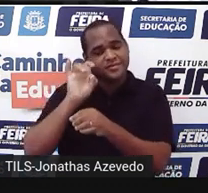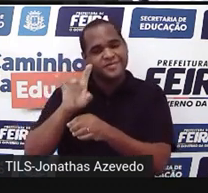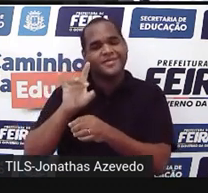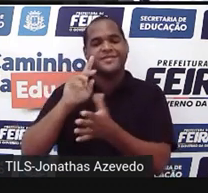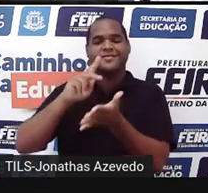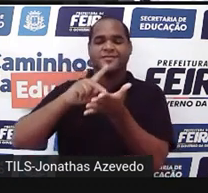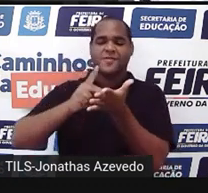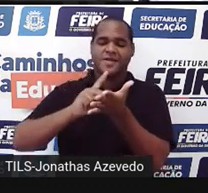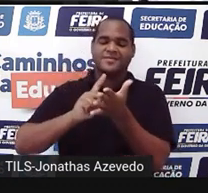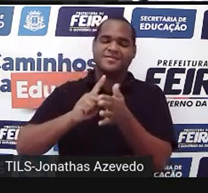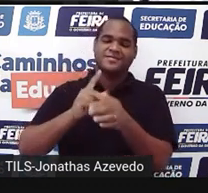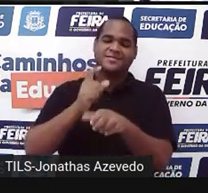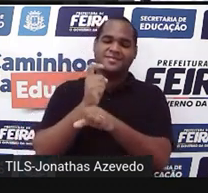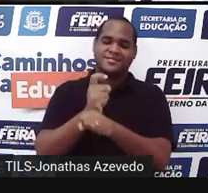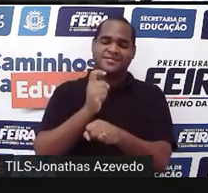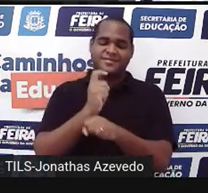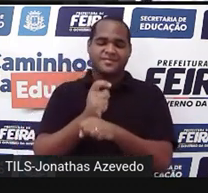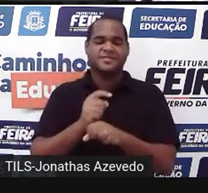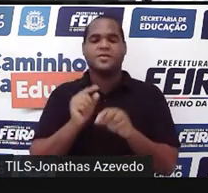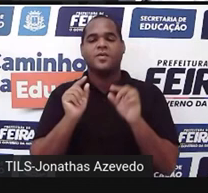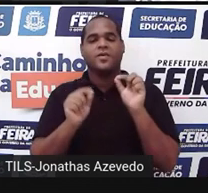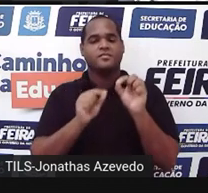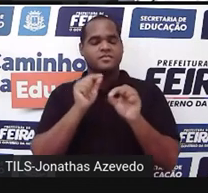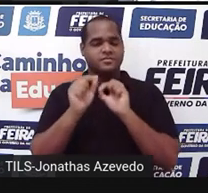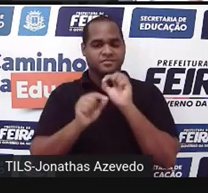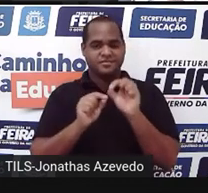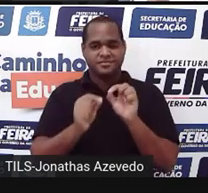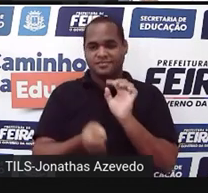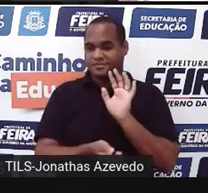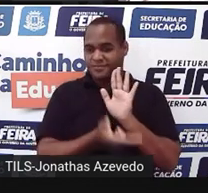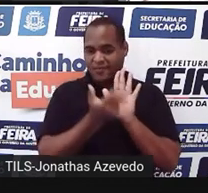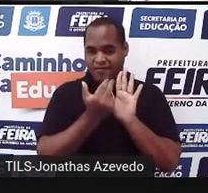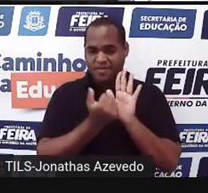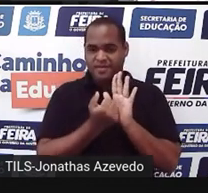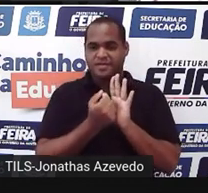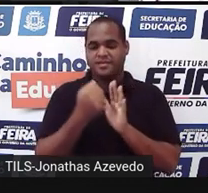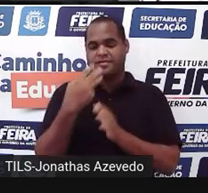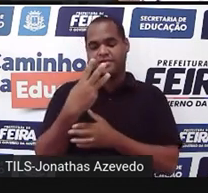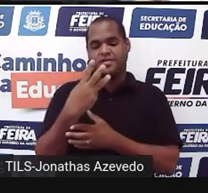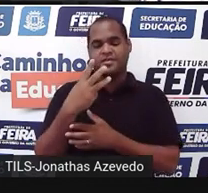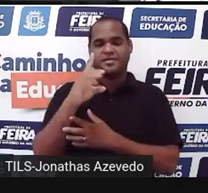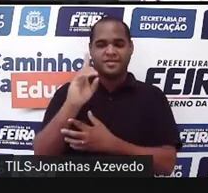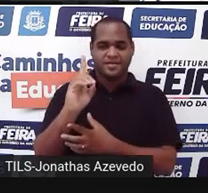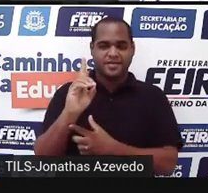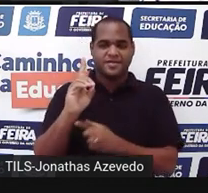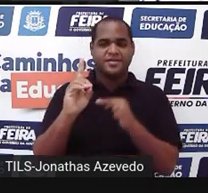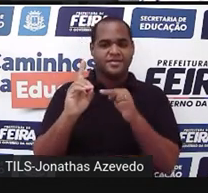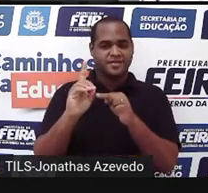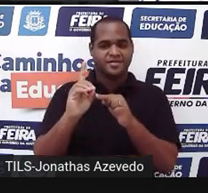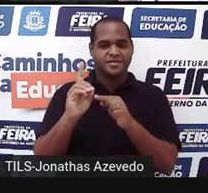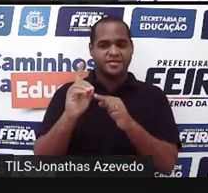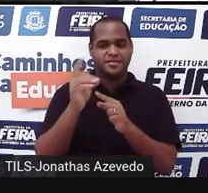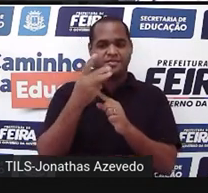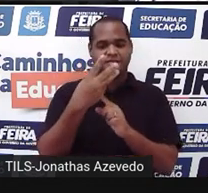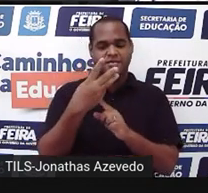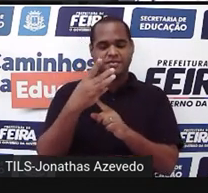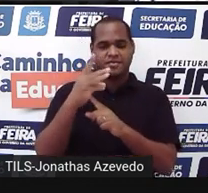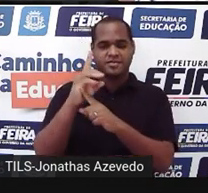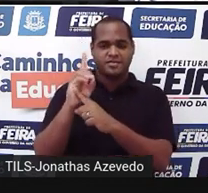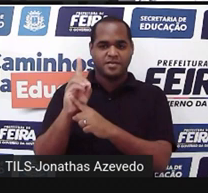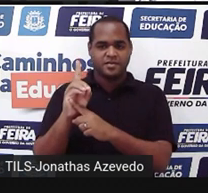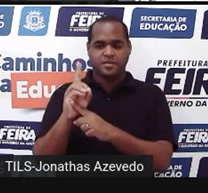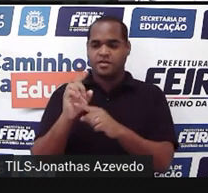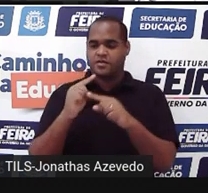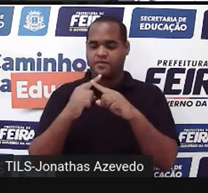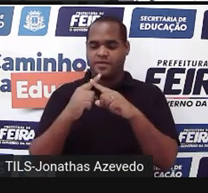geométricos. Que são figuras tridimensionais. Eu botei ali no esqueminha tridimensional e coloquei um